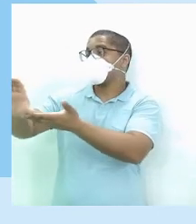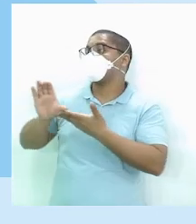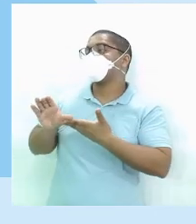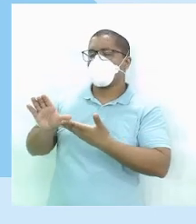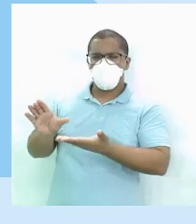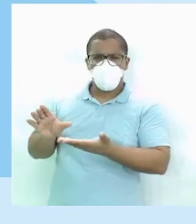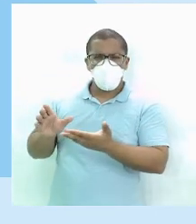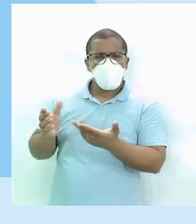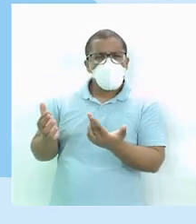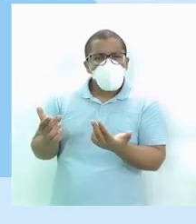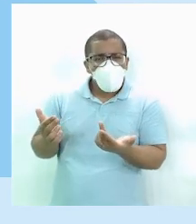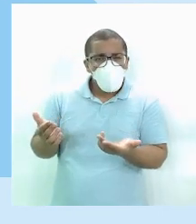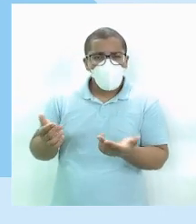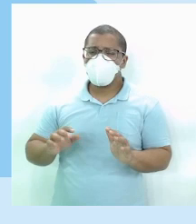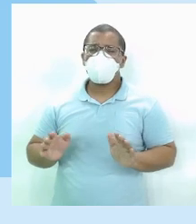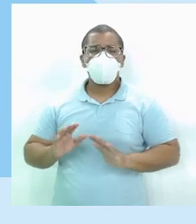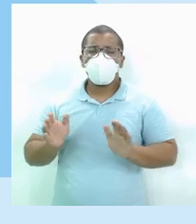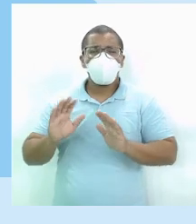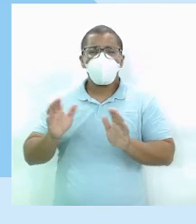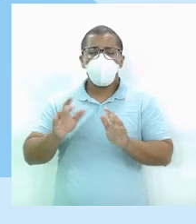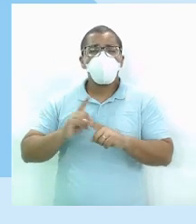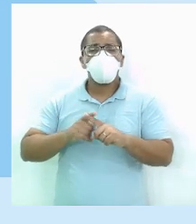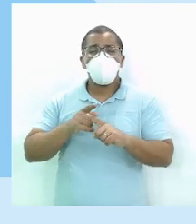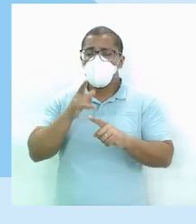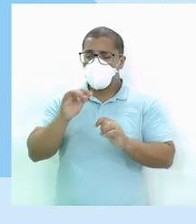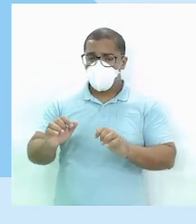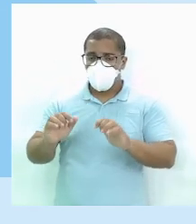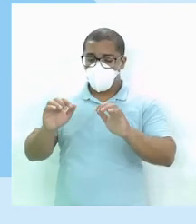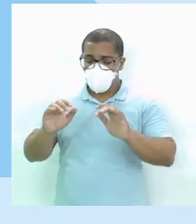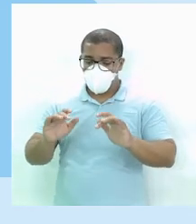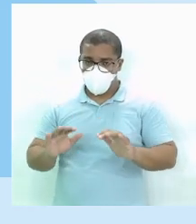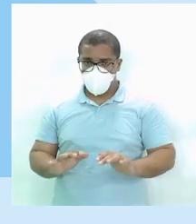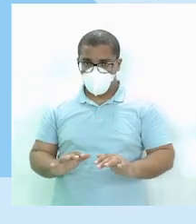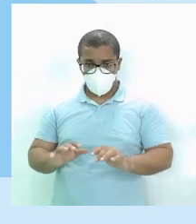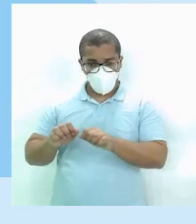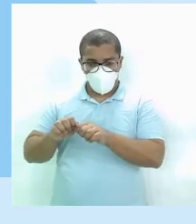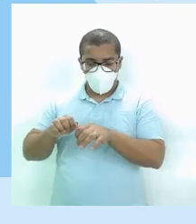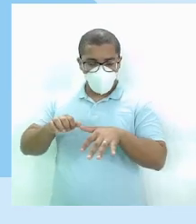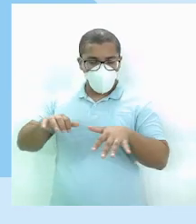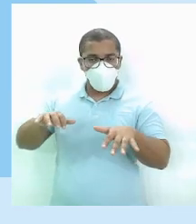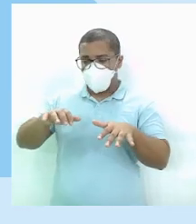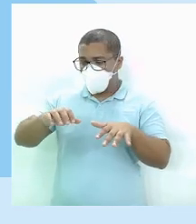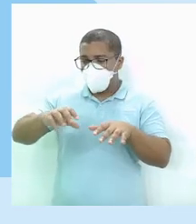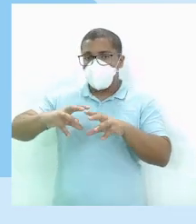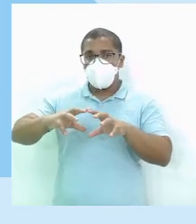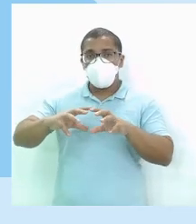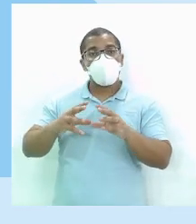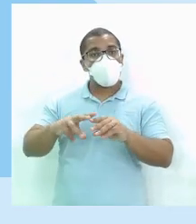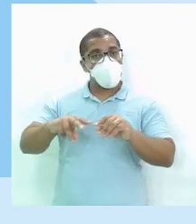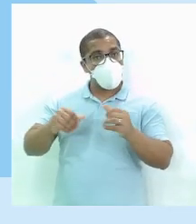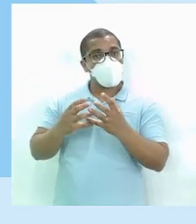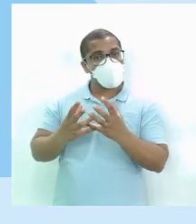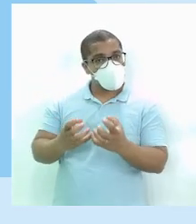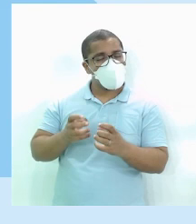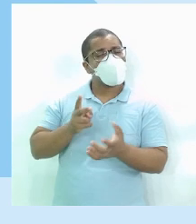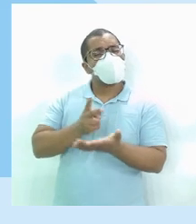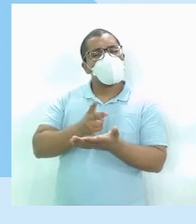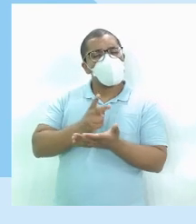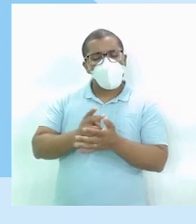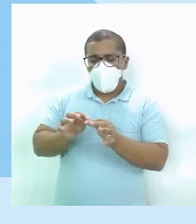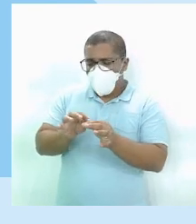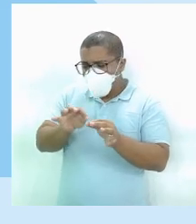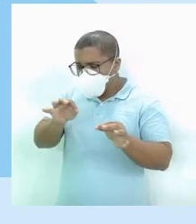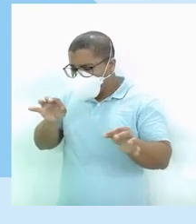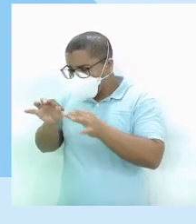mesma taxa Quando as águas estavam baixas Então, eles sempre passavam para medir Para ter ideia